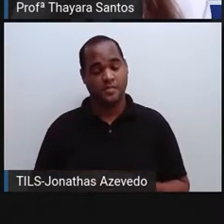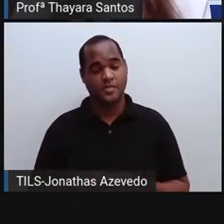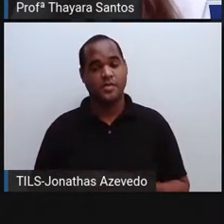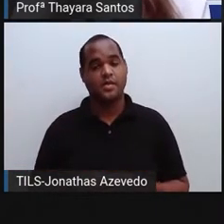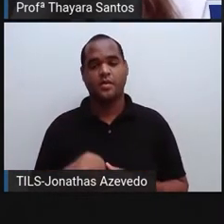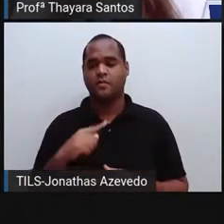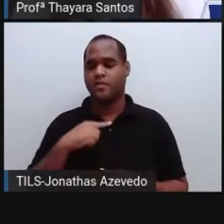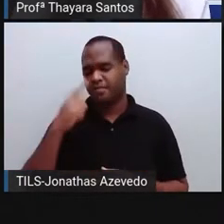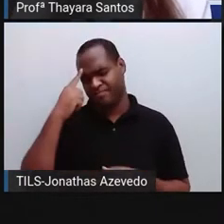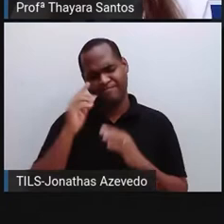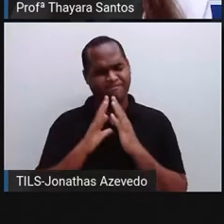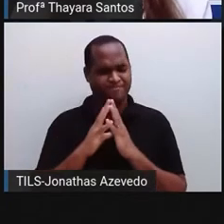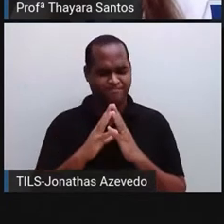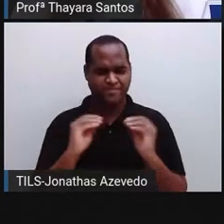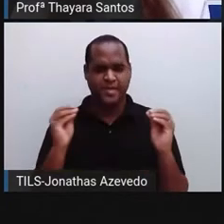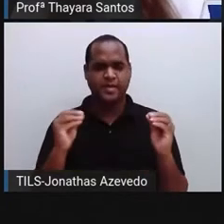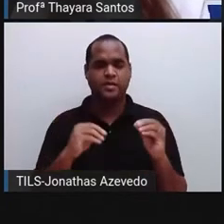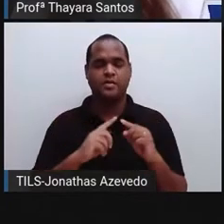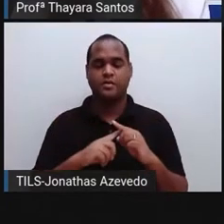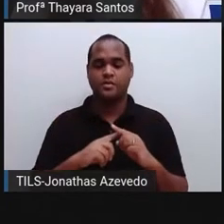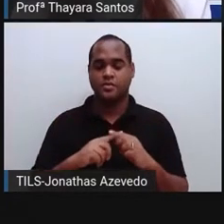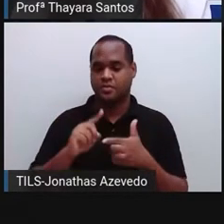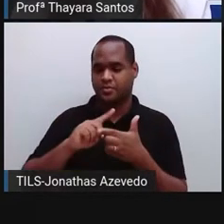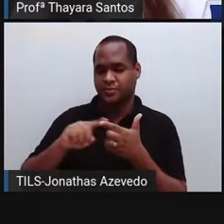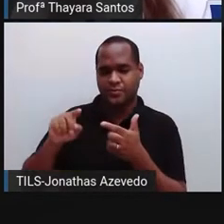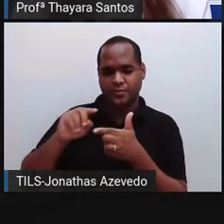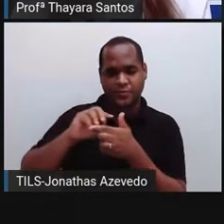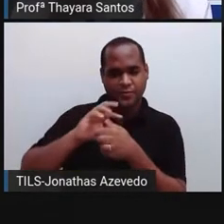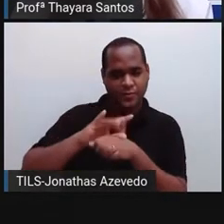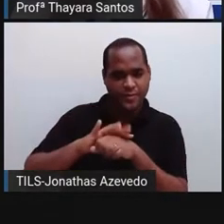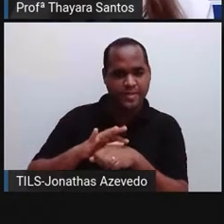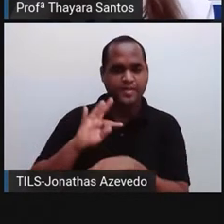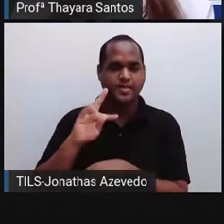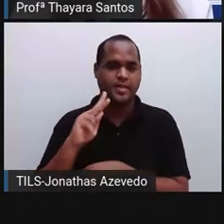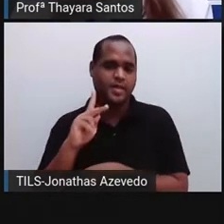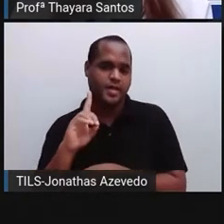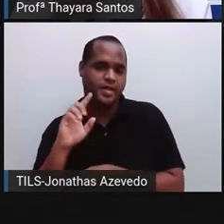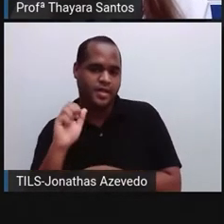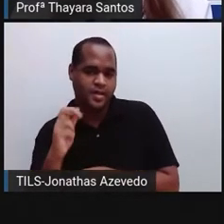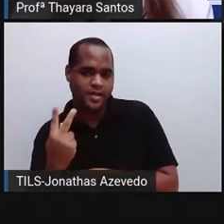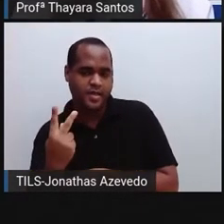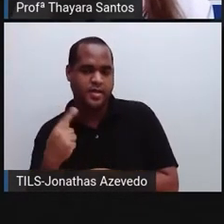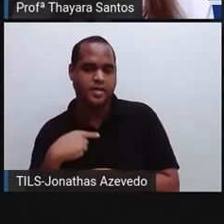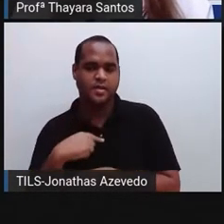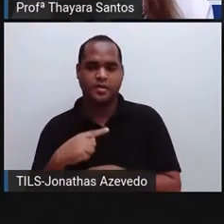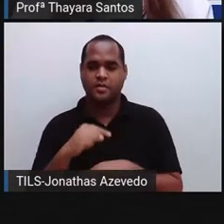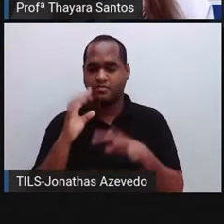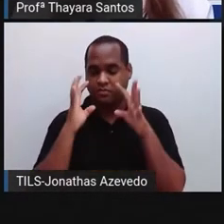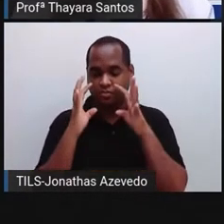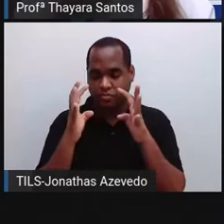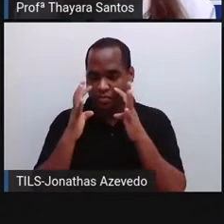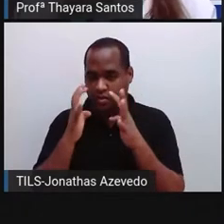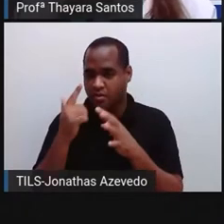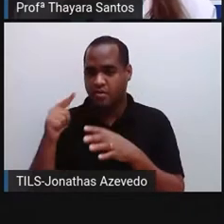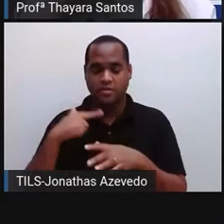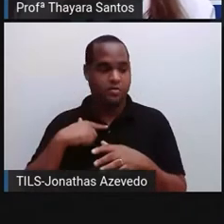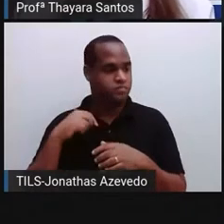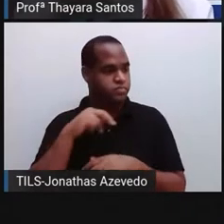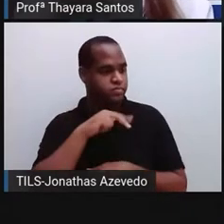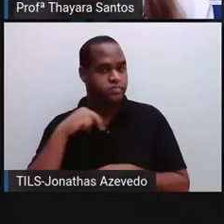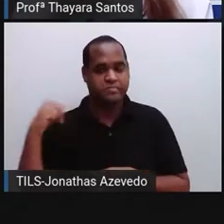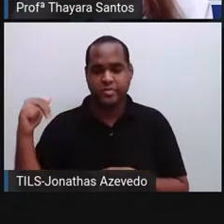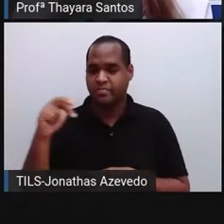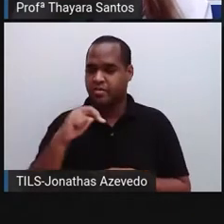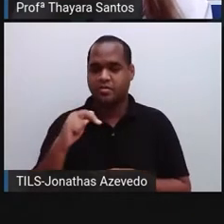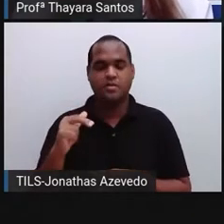o próprio Alzheimer, a esquizofrenia, o TDAH, que é o transtorno do déficit de atenção e hiperatividade,